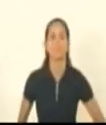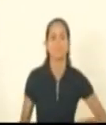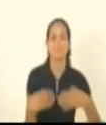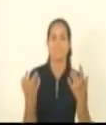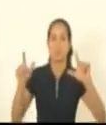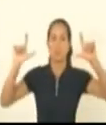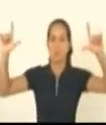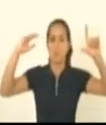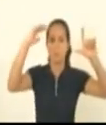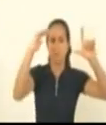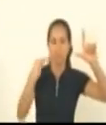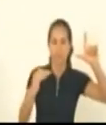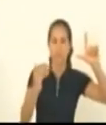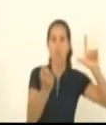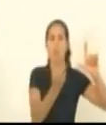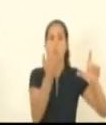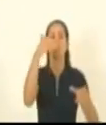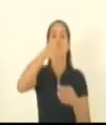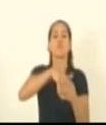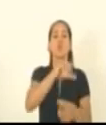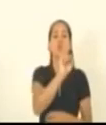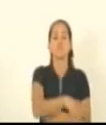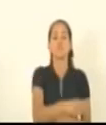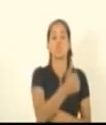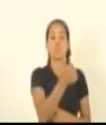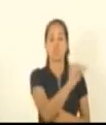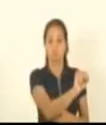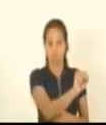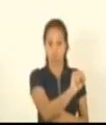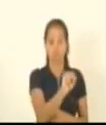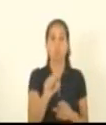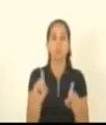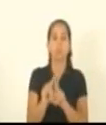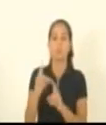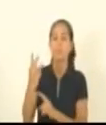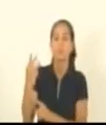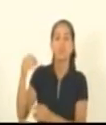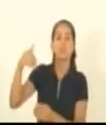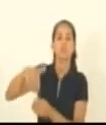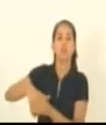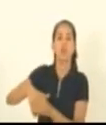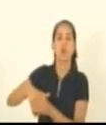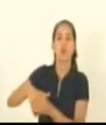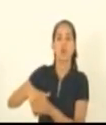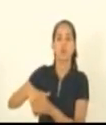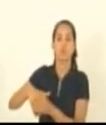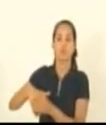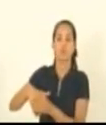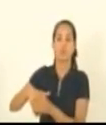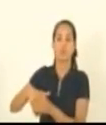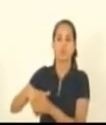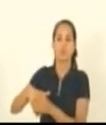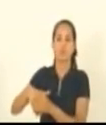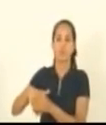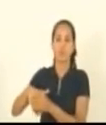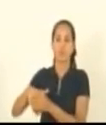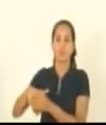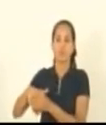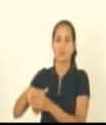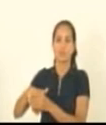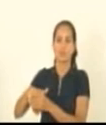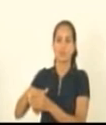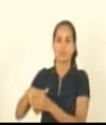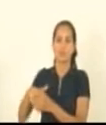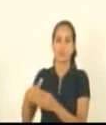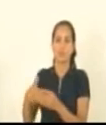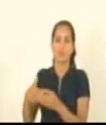18 votos sim, mais 3 votos somados do